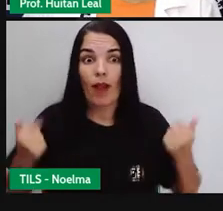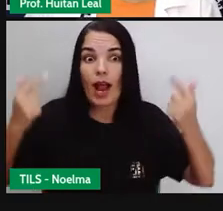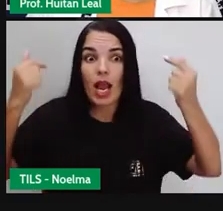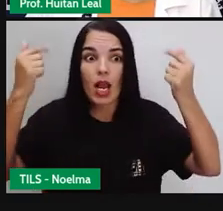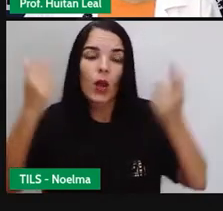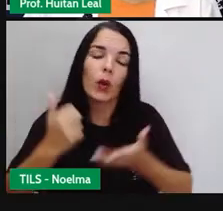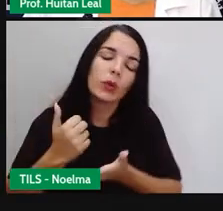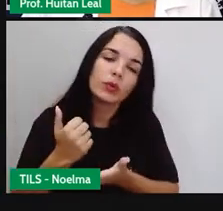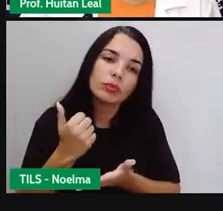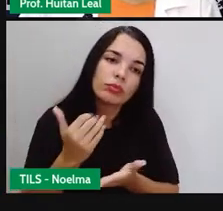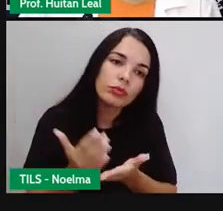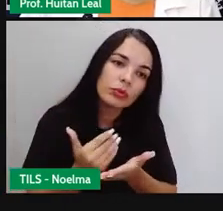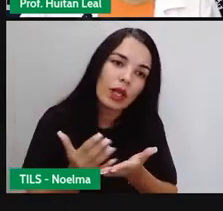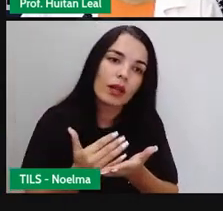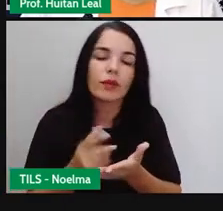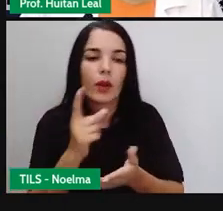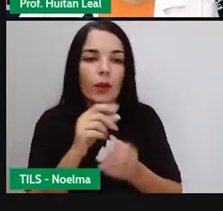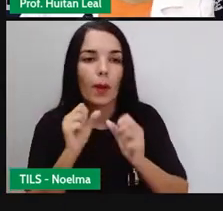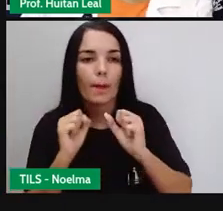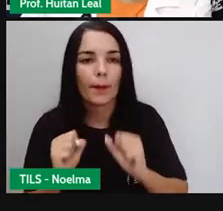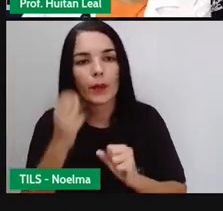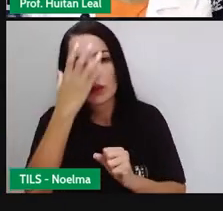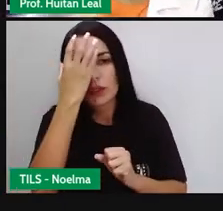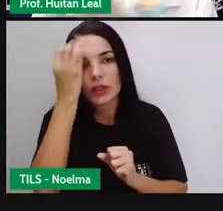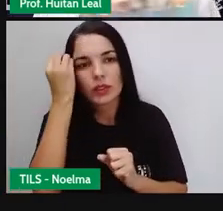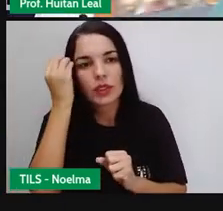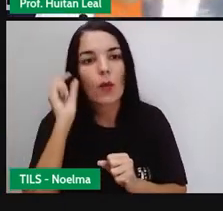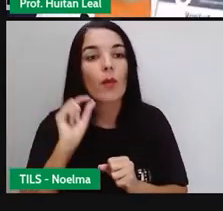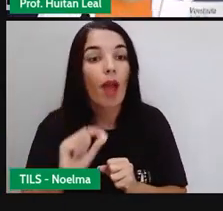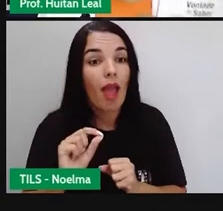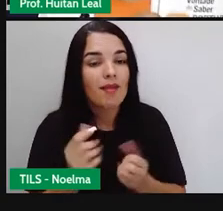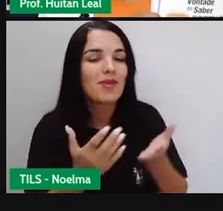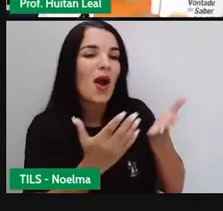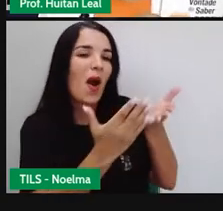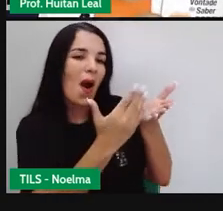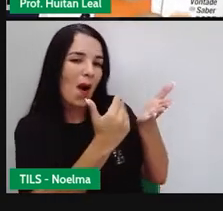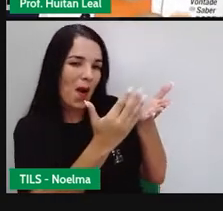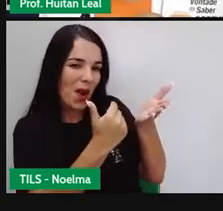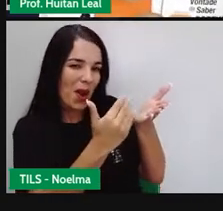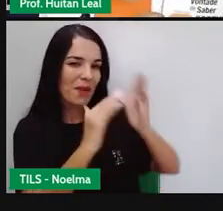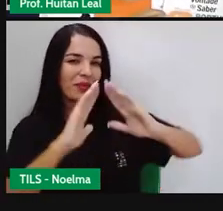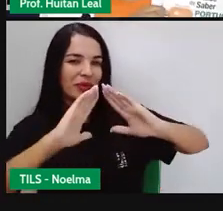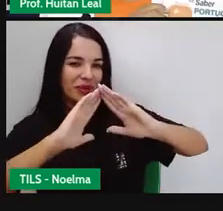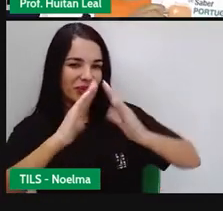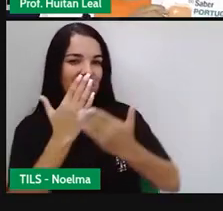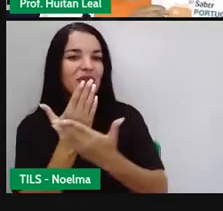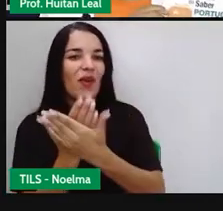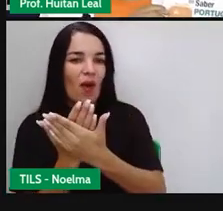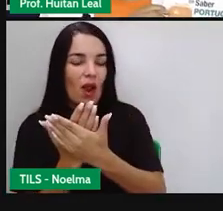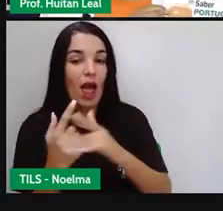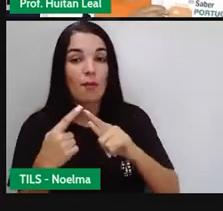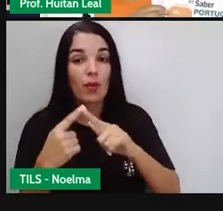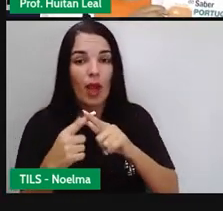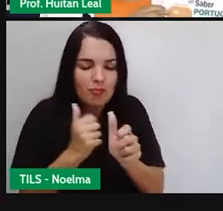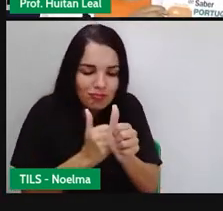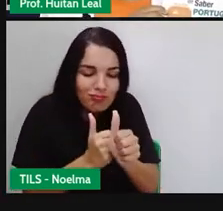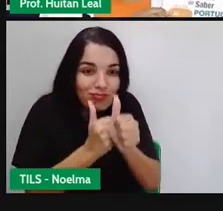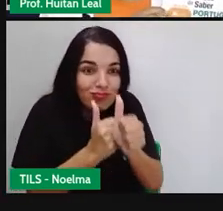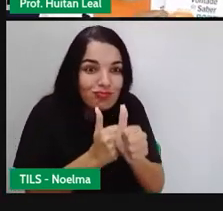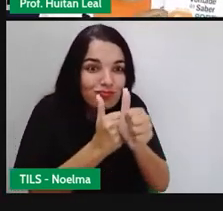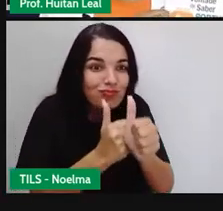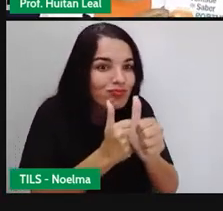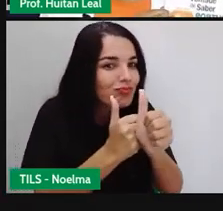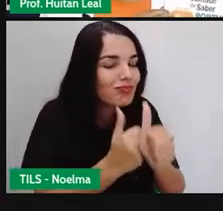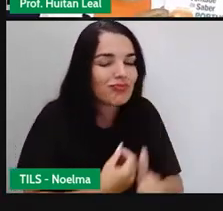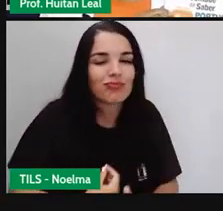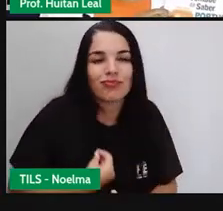nós não podemos esquecer é o nosso livro Itáquico. Ele nos acompanha durante muito tempo da